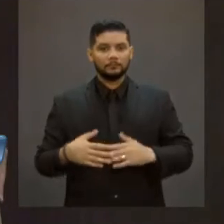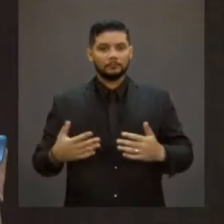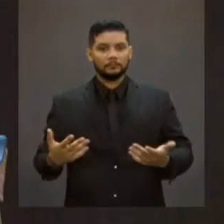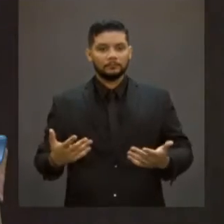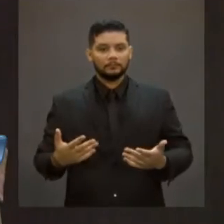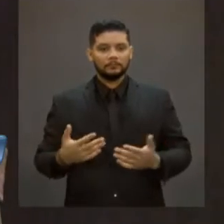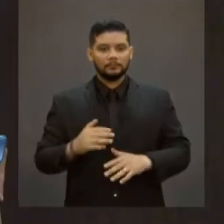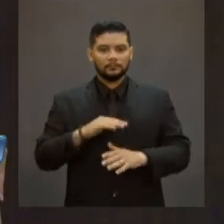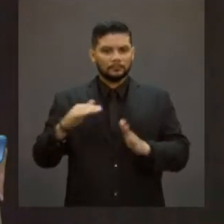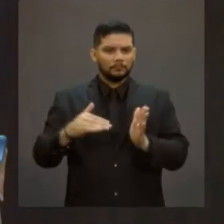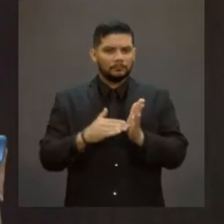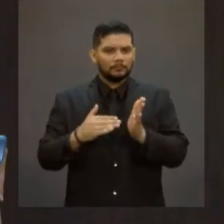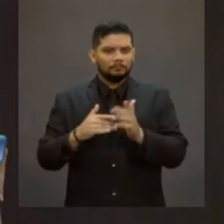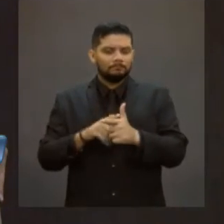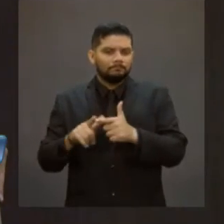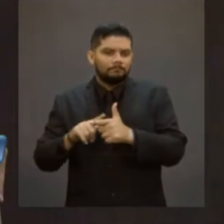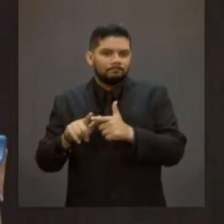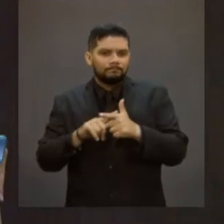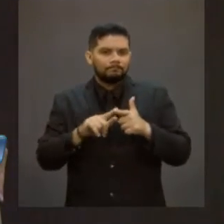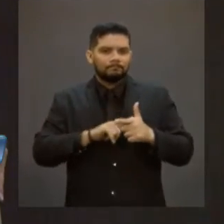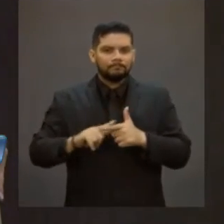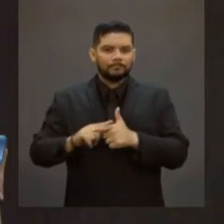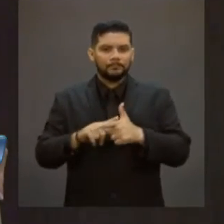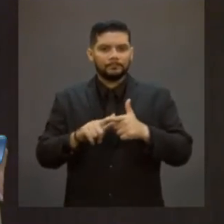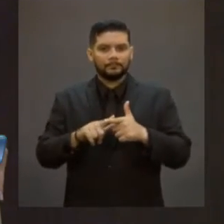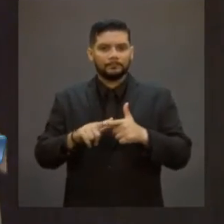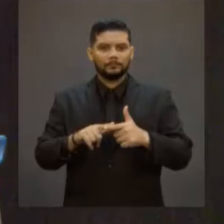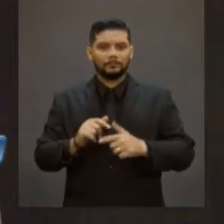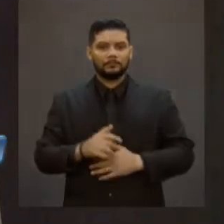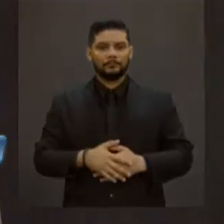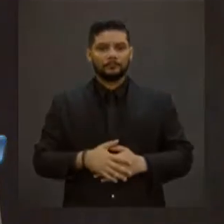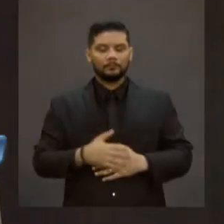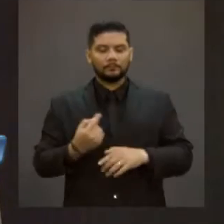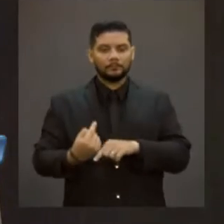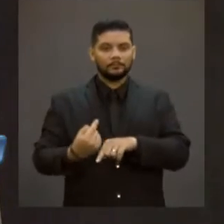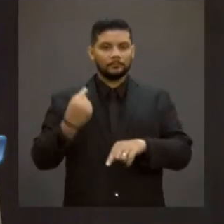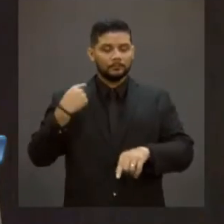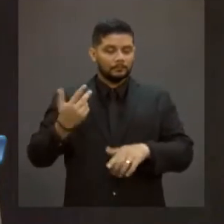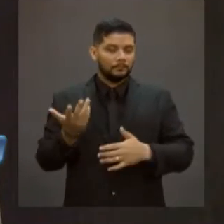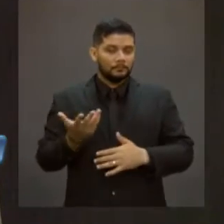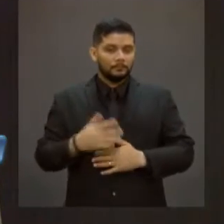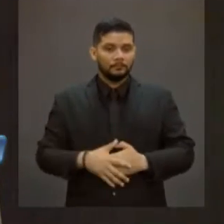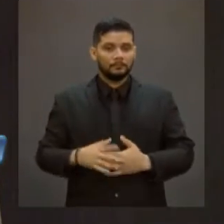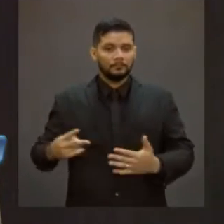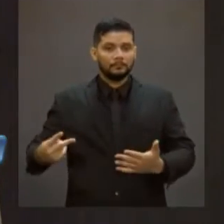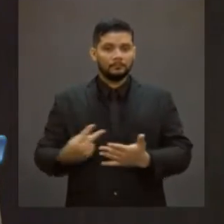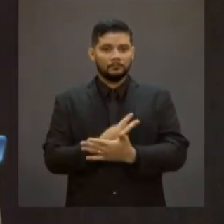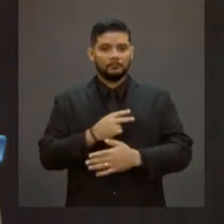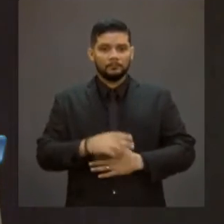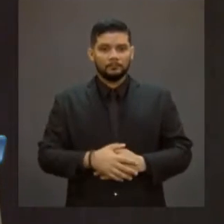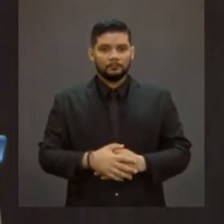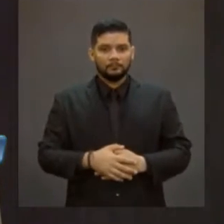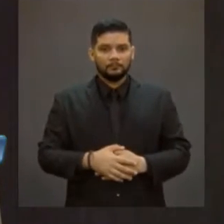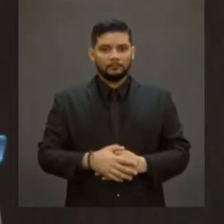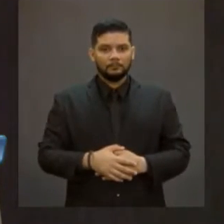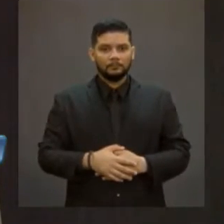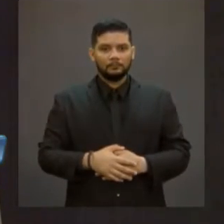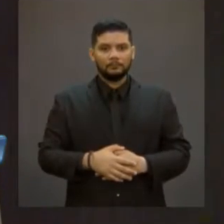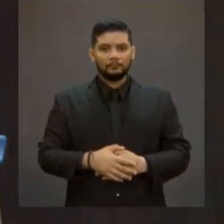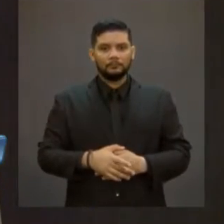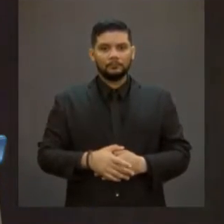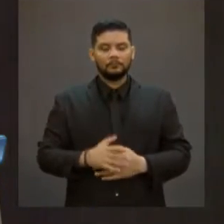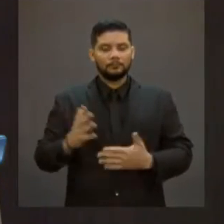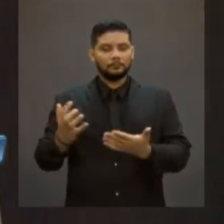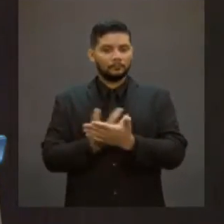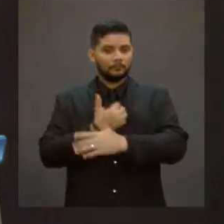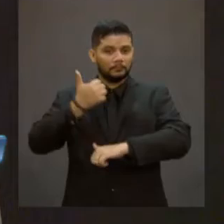com todos os erros que, porventura, o governo anterior de Evo Morales possa ter cometido, mas o que aconteceu foi um golpe de Estado.